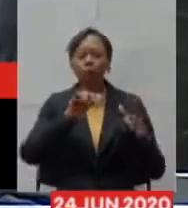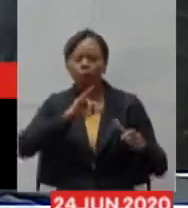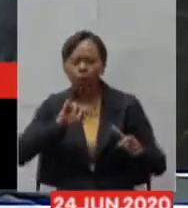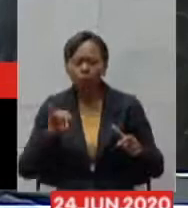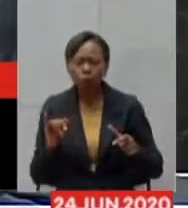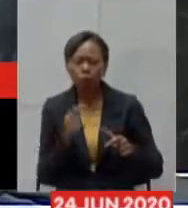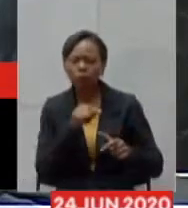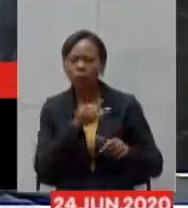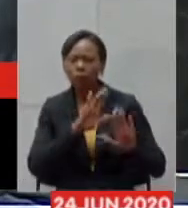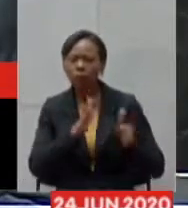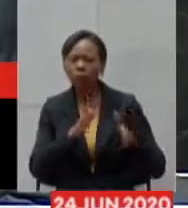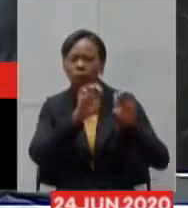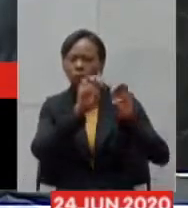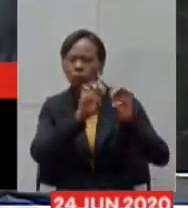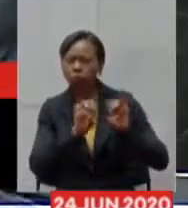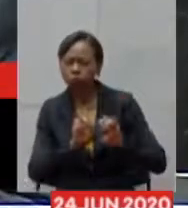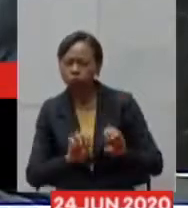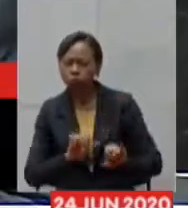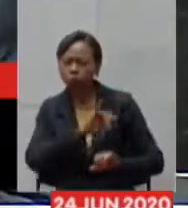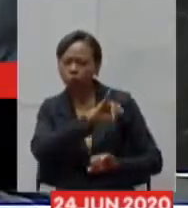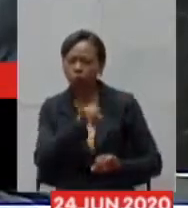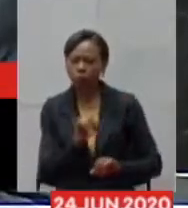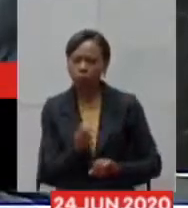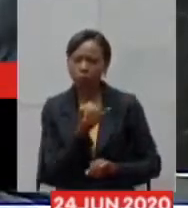fazendo mais e de preferência melhor